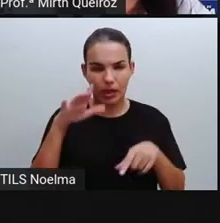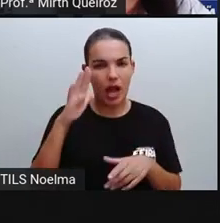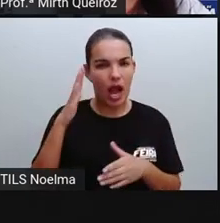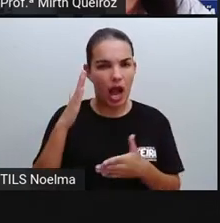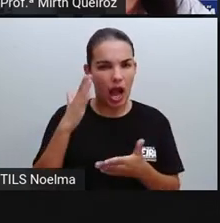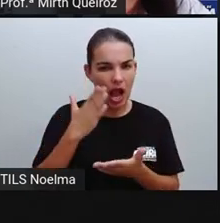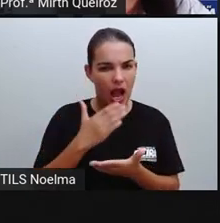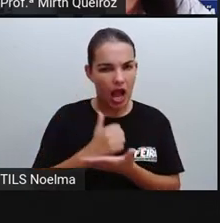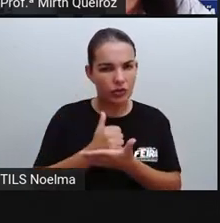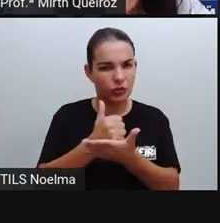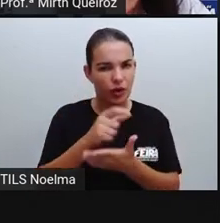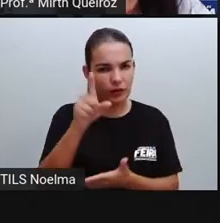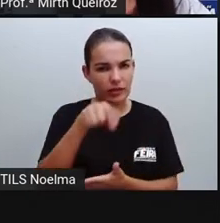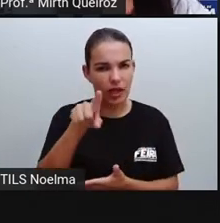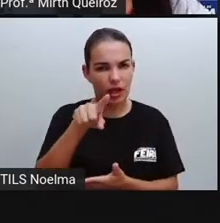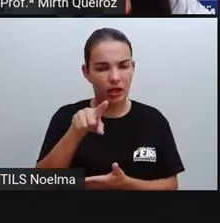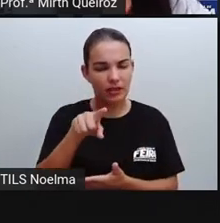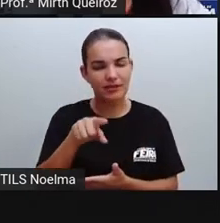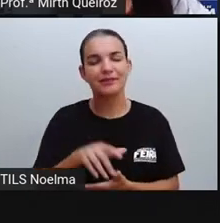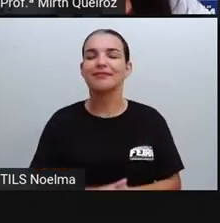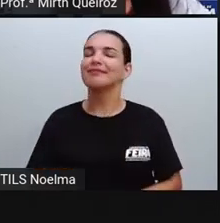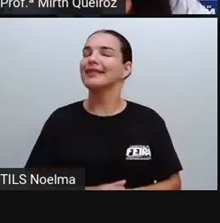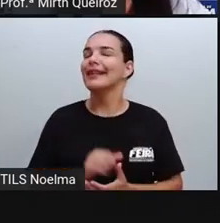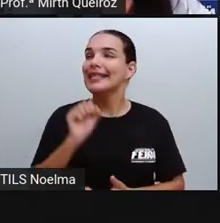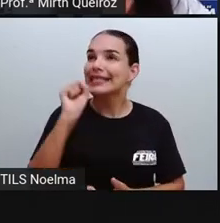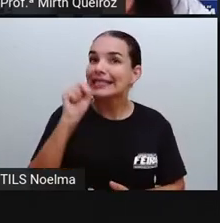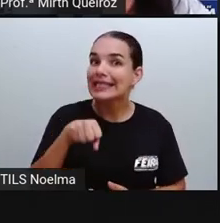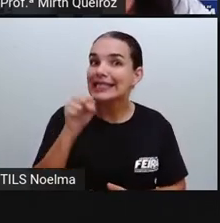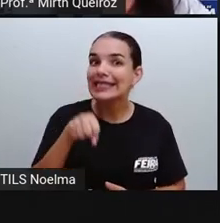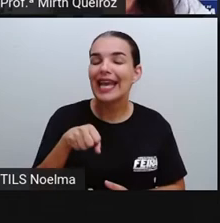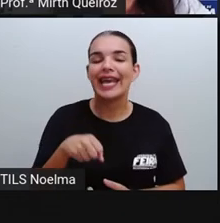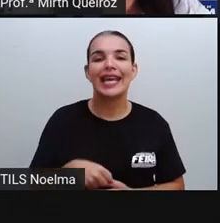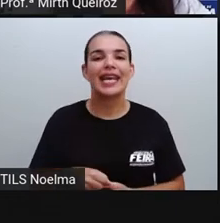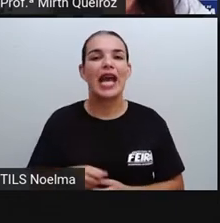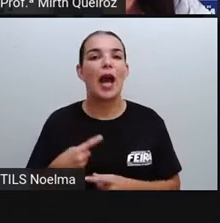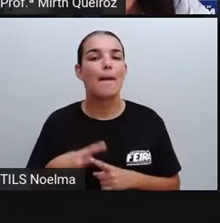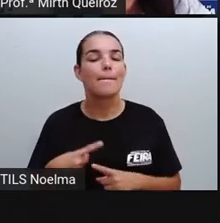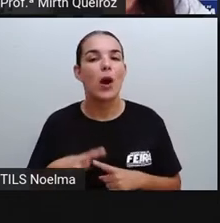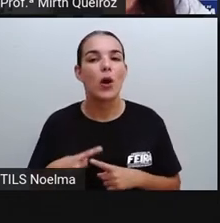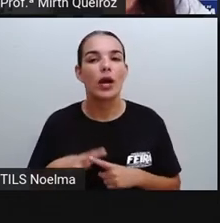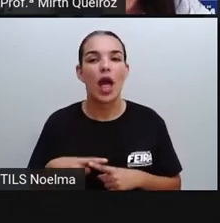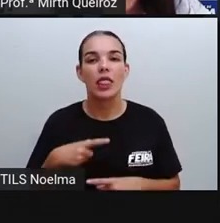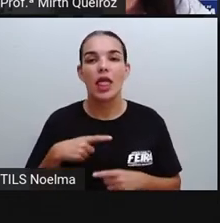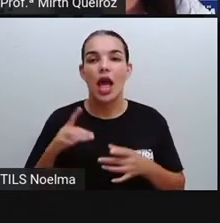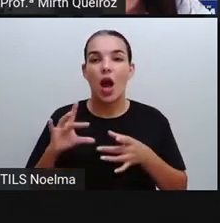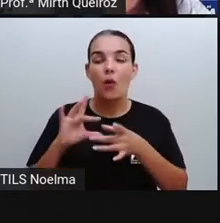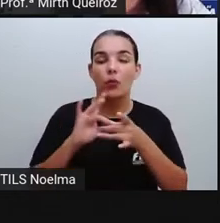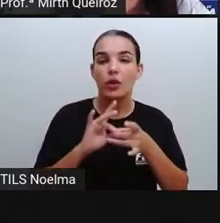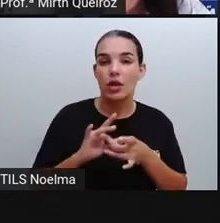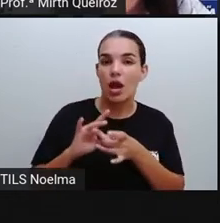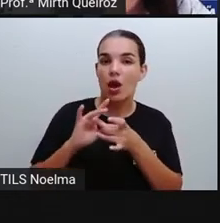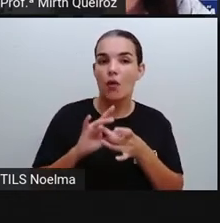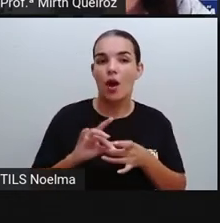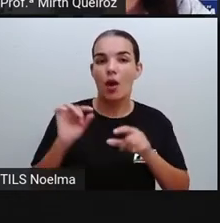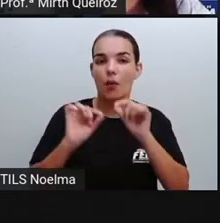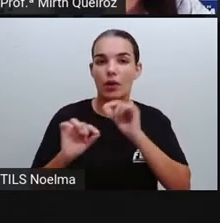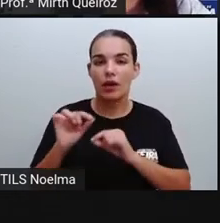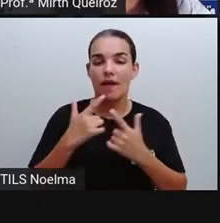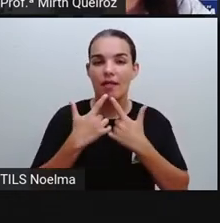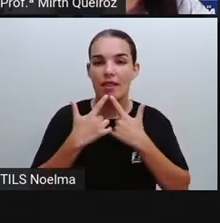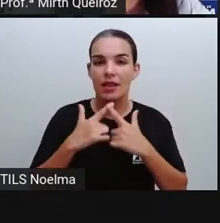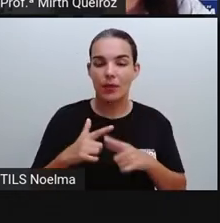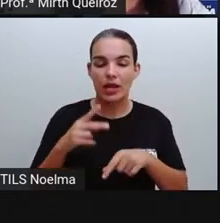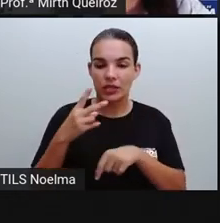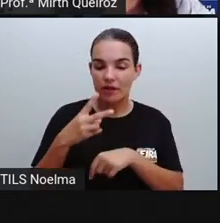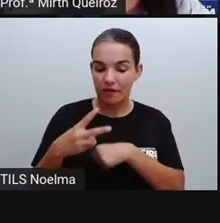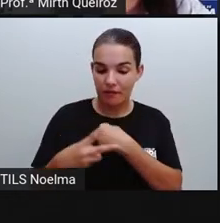interpretação da informação? Com certeza ajudou, não é? Por quê? Porque ali a gente tem a união tanto da linguagem verbal, que é